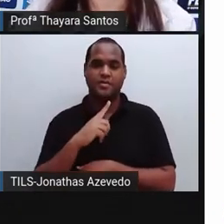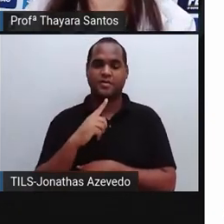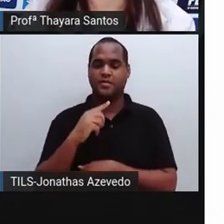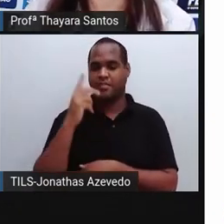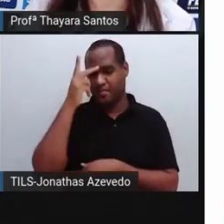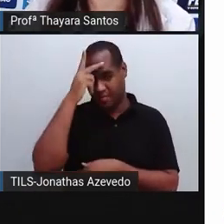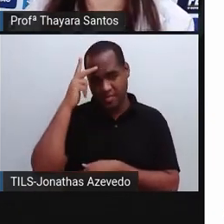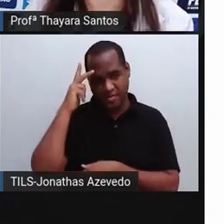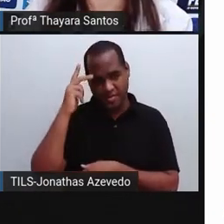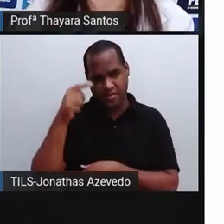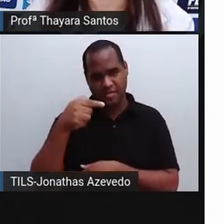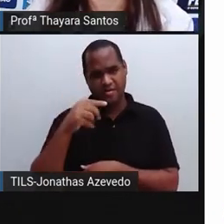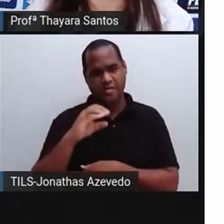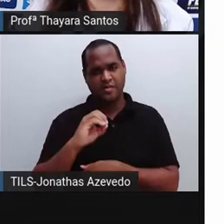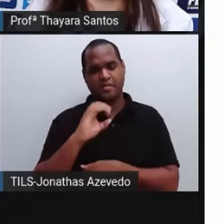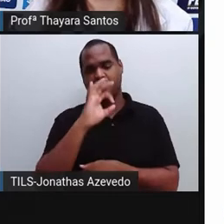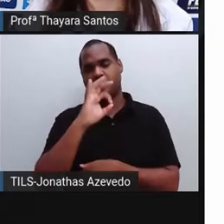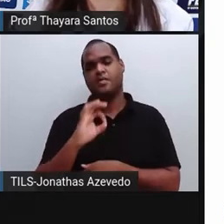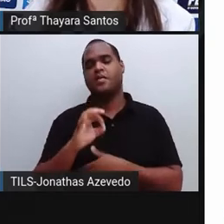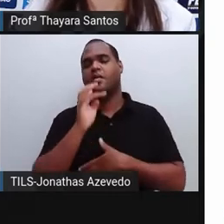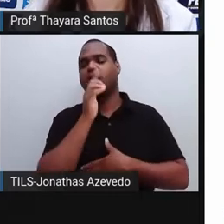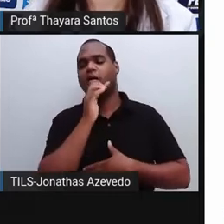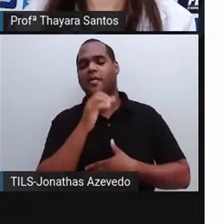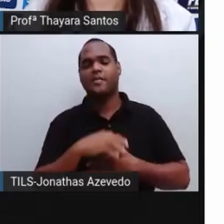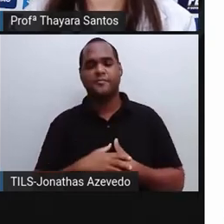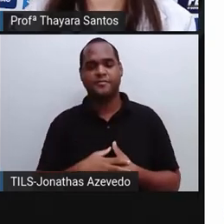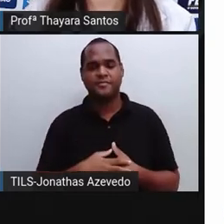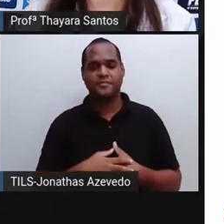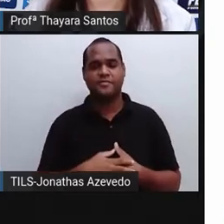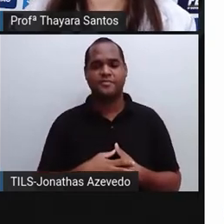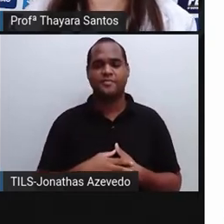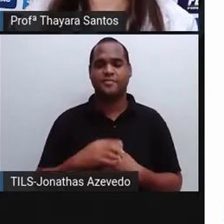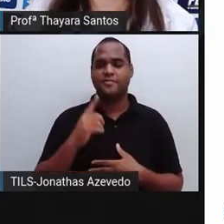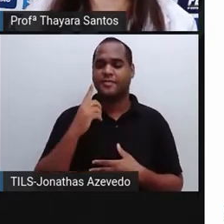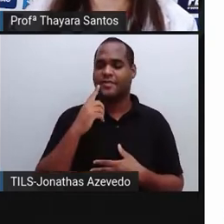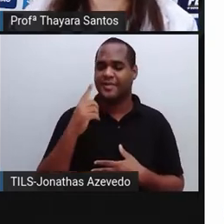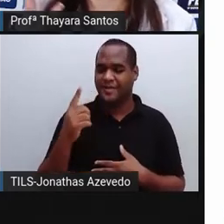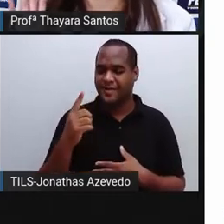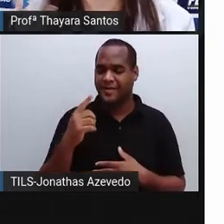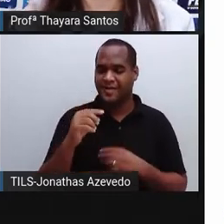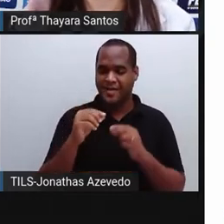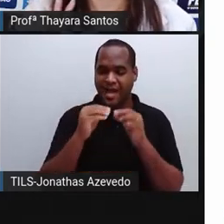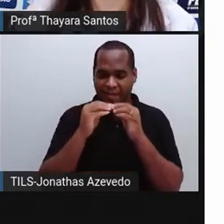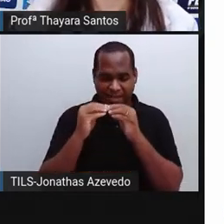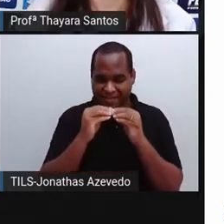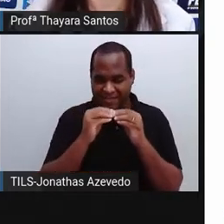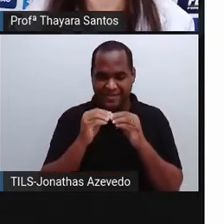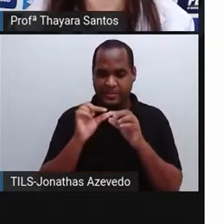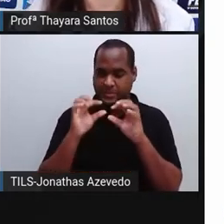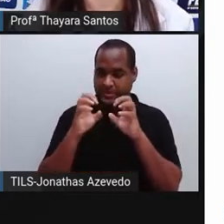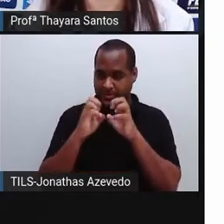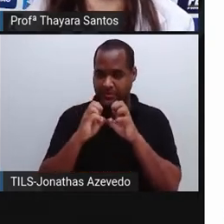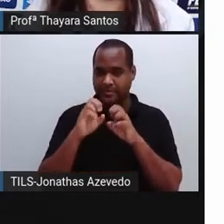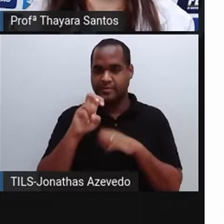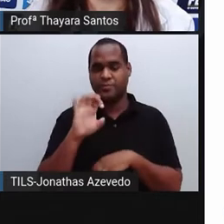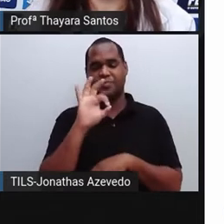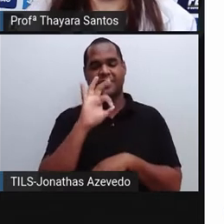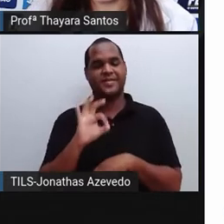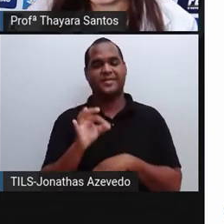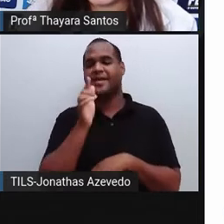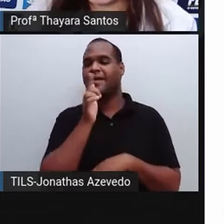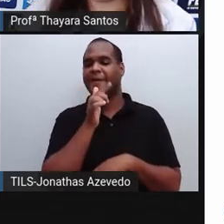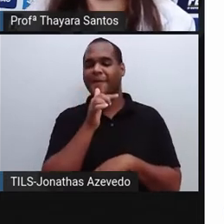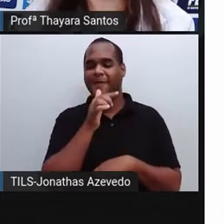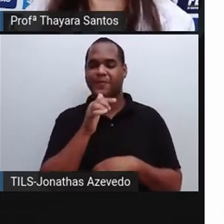gente já viu, tem mais ou menos 70% de água. E a semente de milho seco vai ter mais ou menos 5% de água